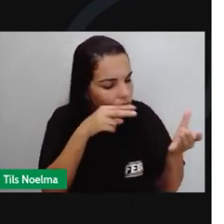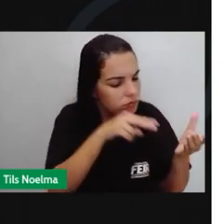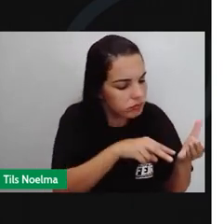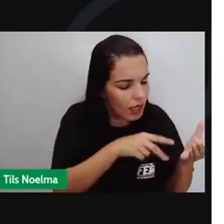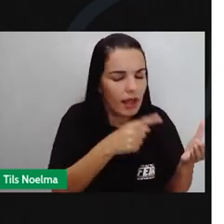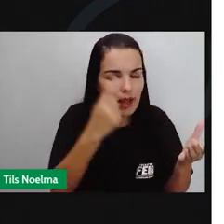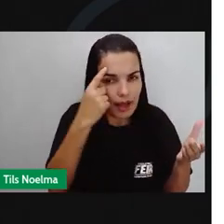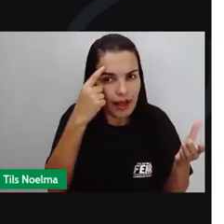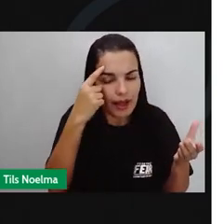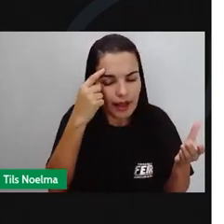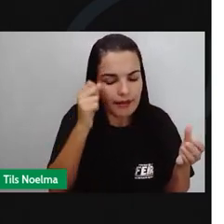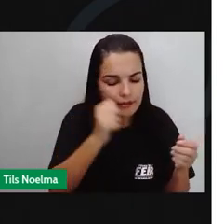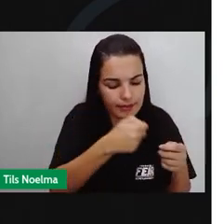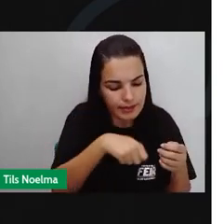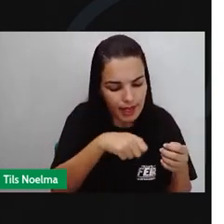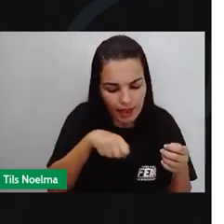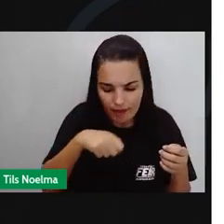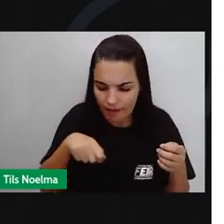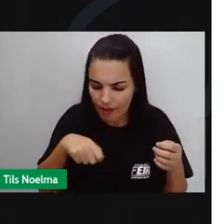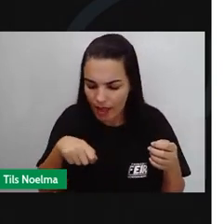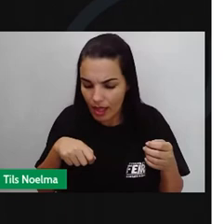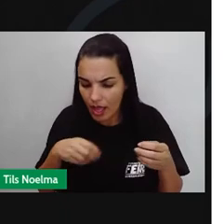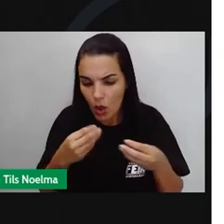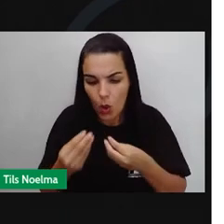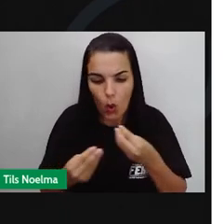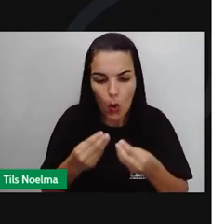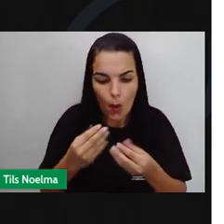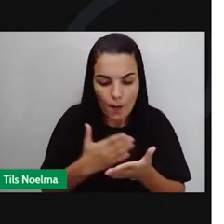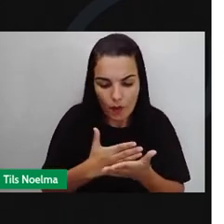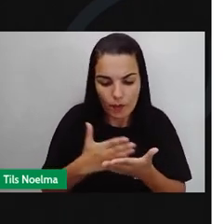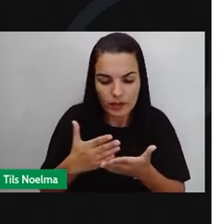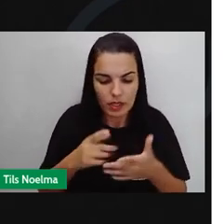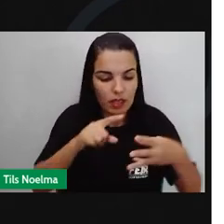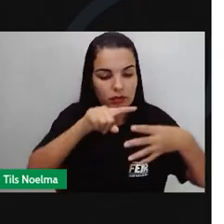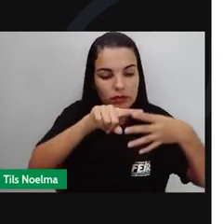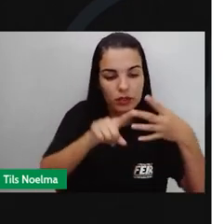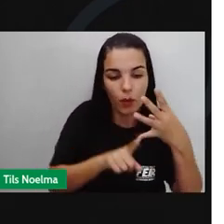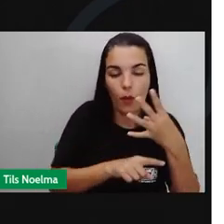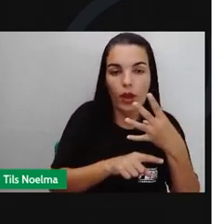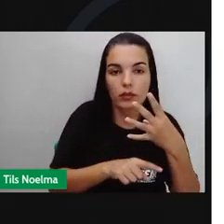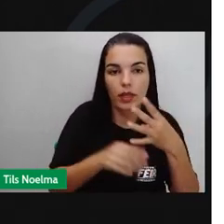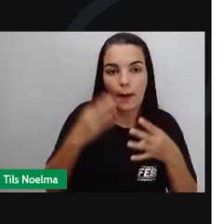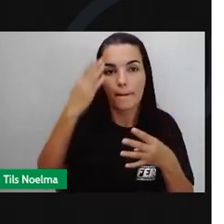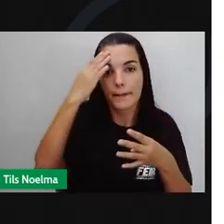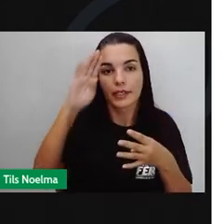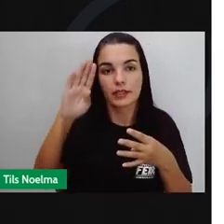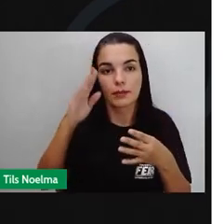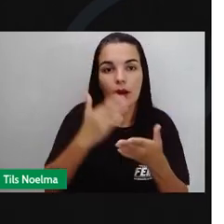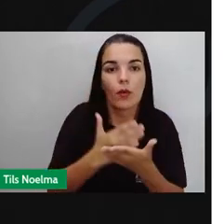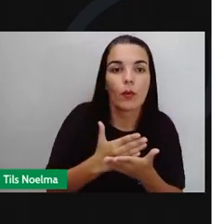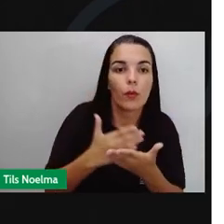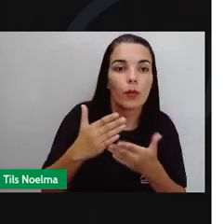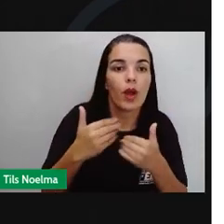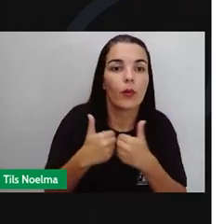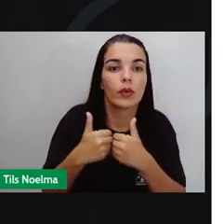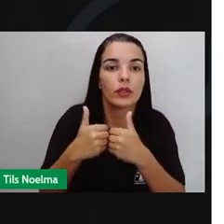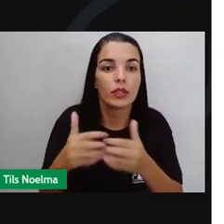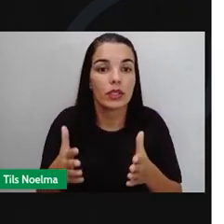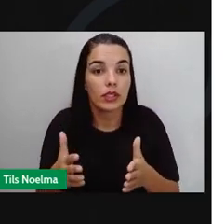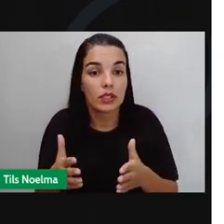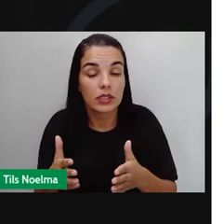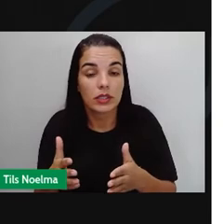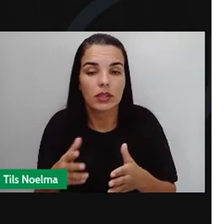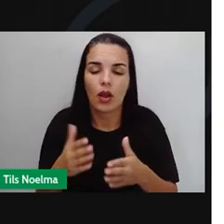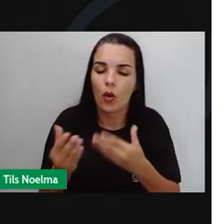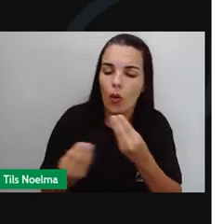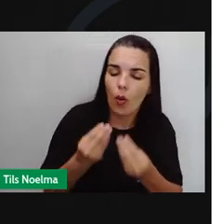Quando você for começar a escrever. Com essas quatro etapas. São as principais. O início da redação. Que é quando a gente puxa